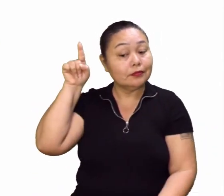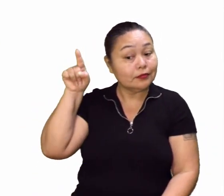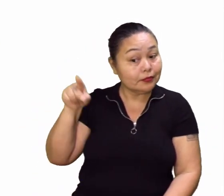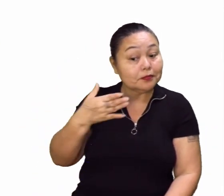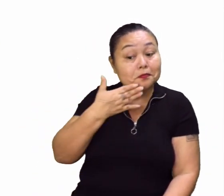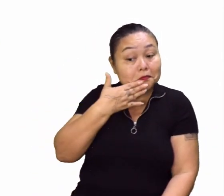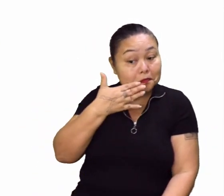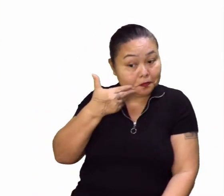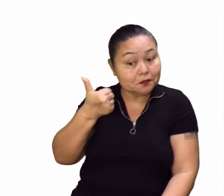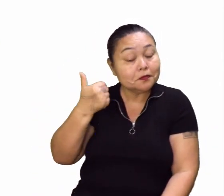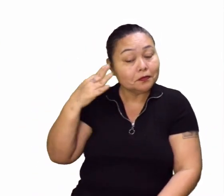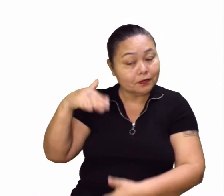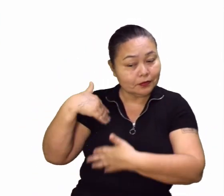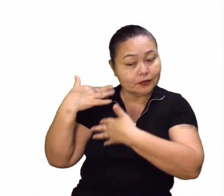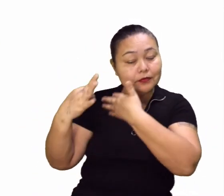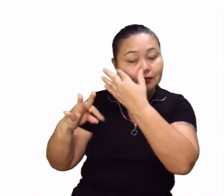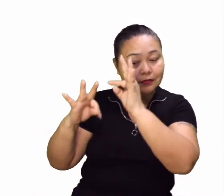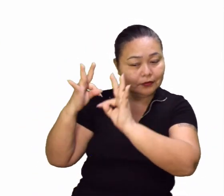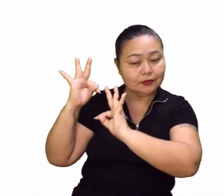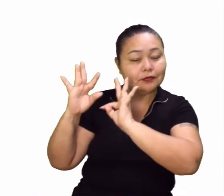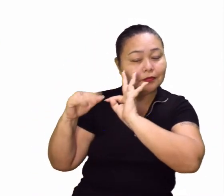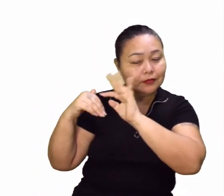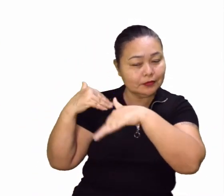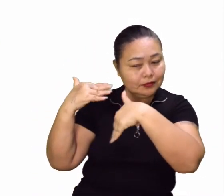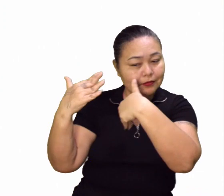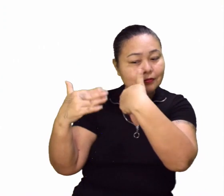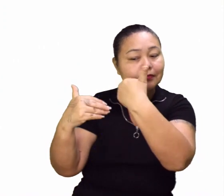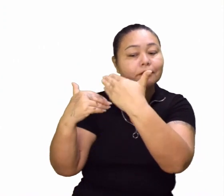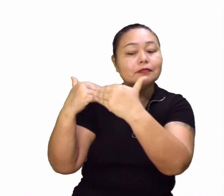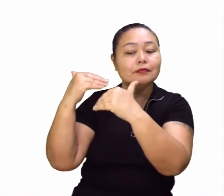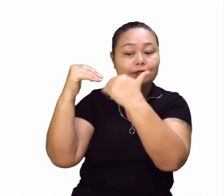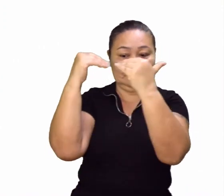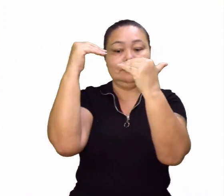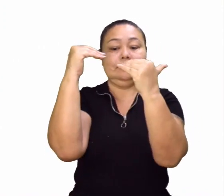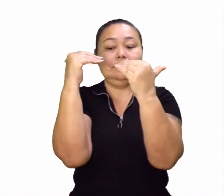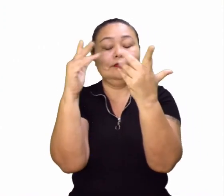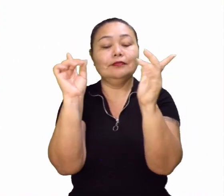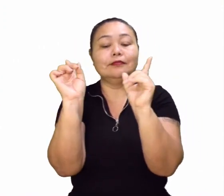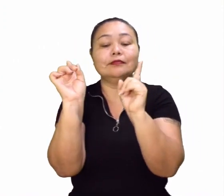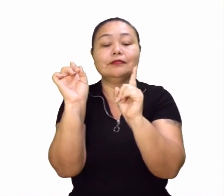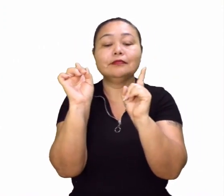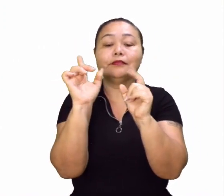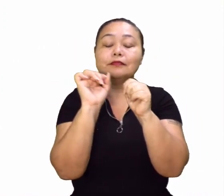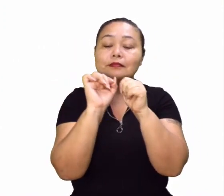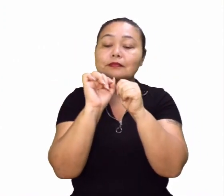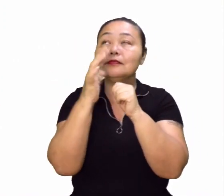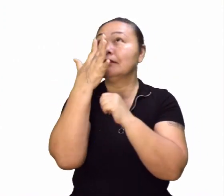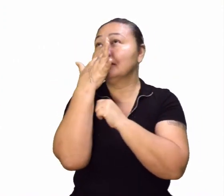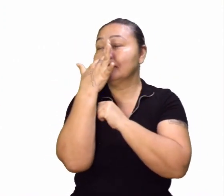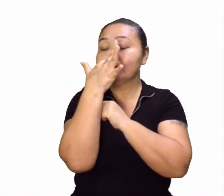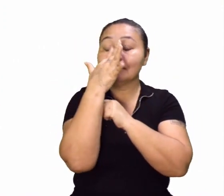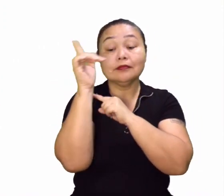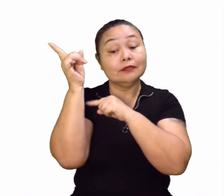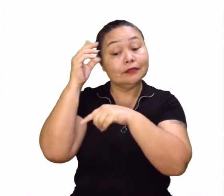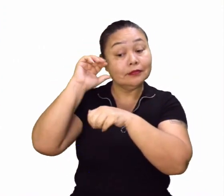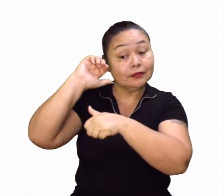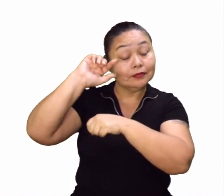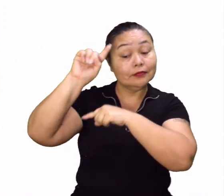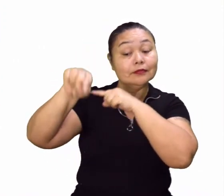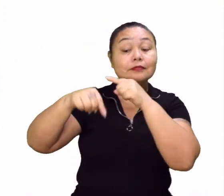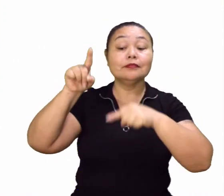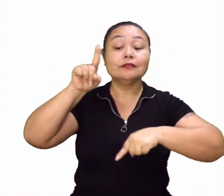melhorando essa tecnologia. Um avanço aí técnico, tecnológico, né? Isso. Saímos apenas da observação e agora estamos